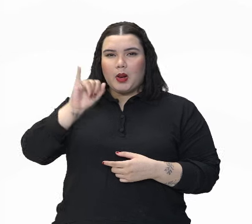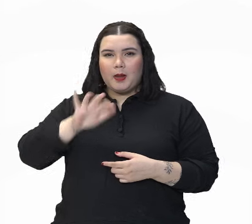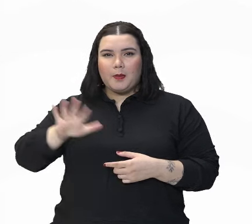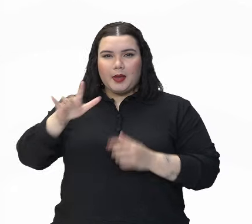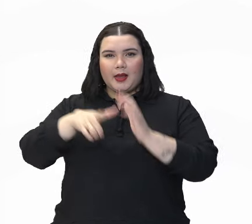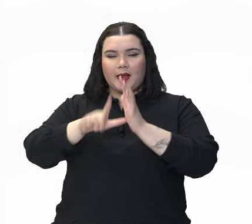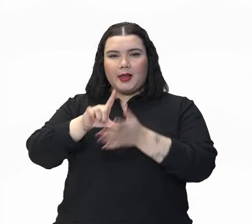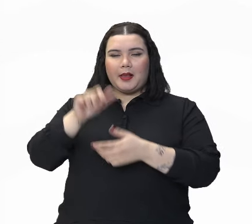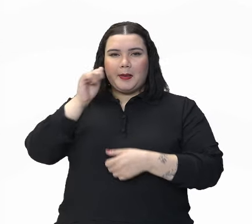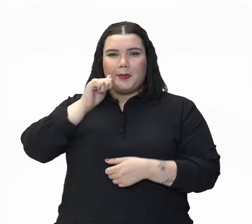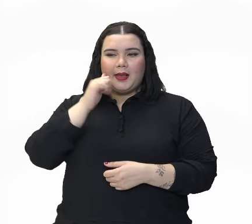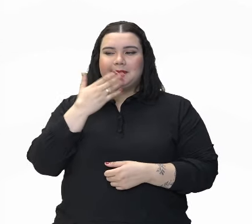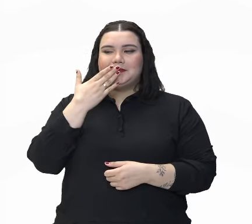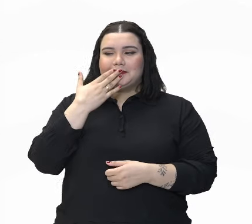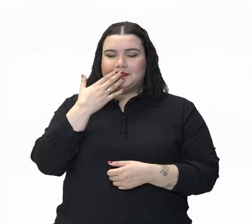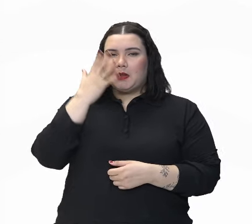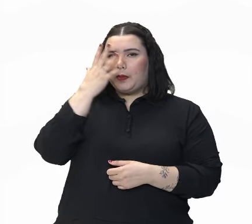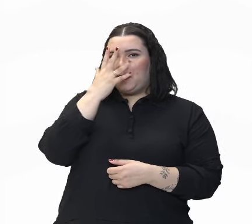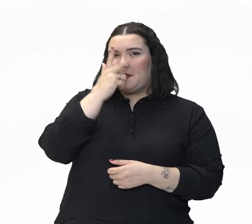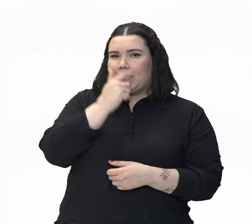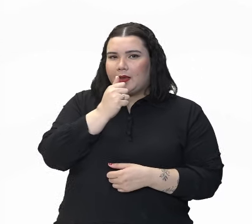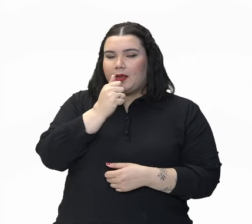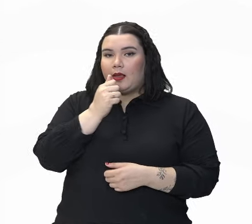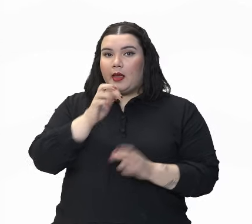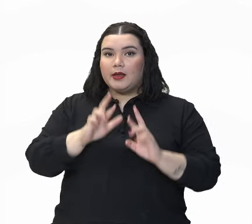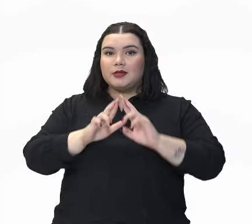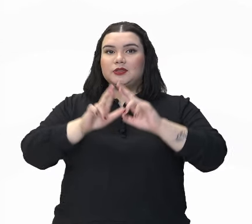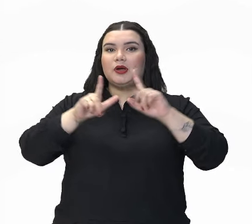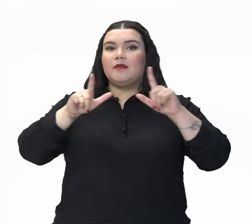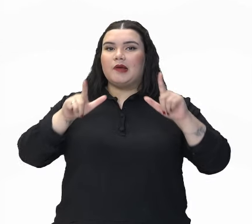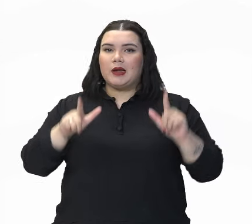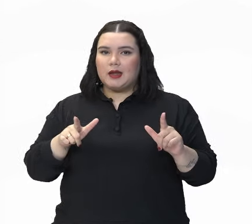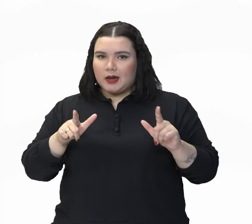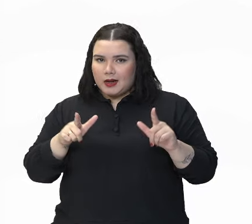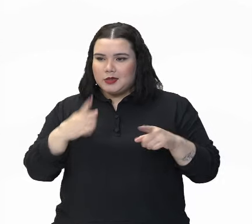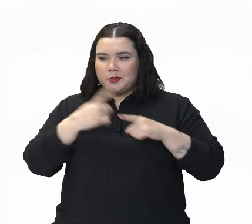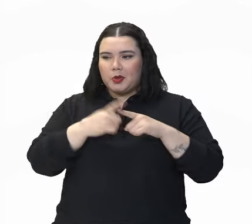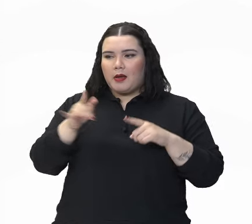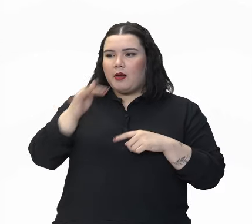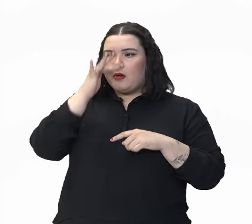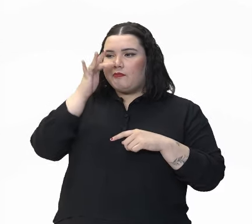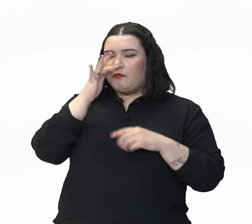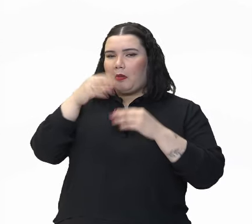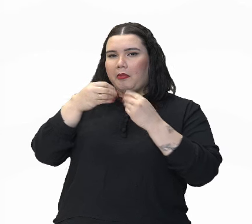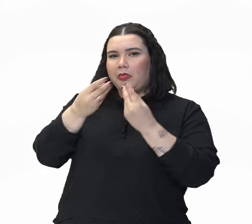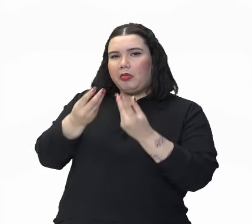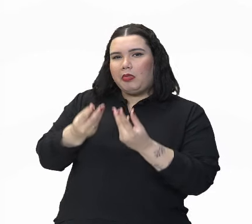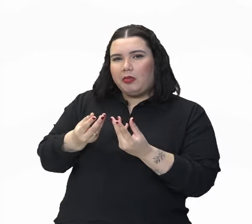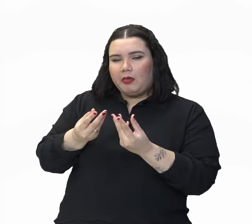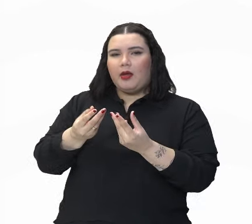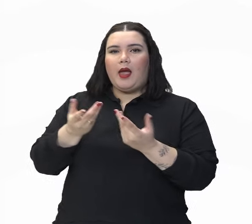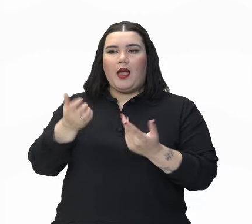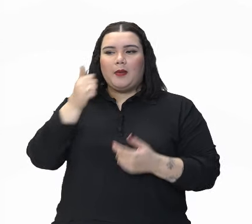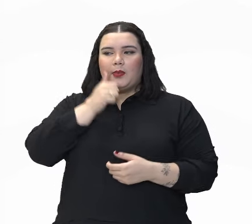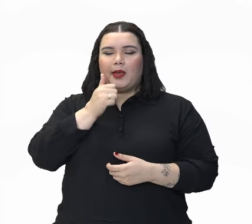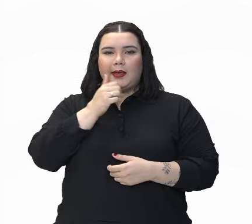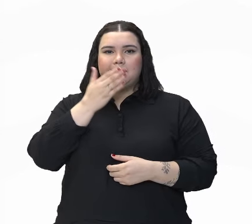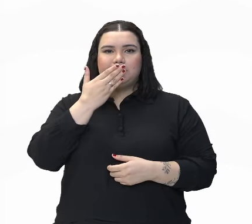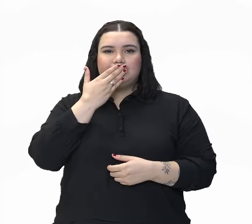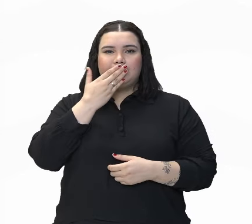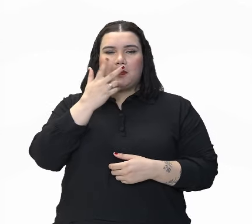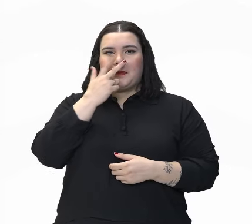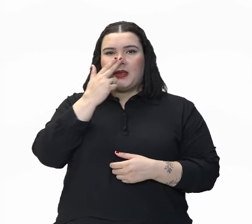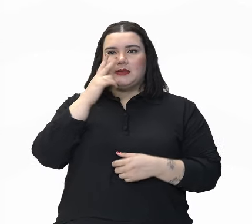muito bonito é diferente das intenções dos quadrinhos anteriores, do primeiro e do segundo.